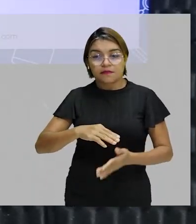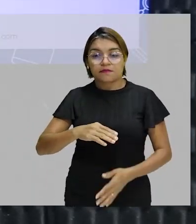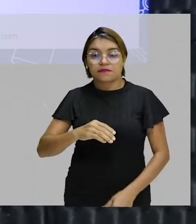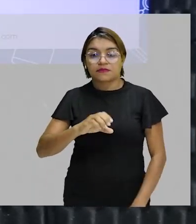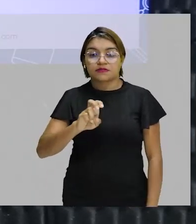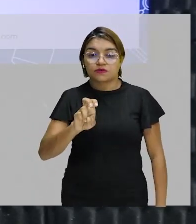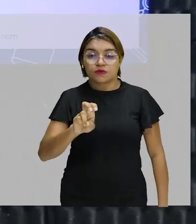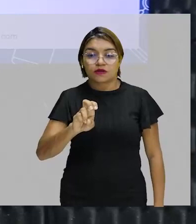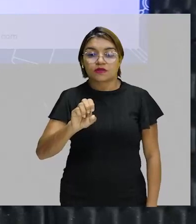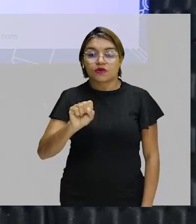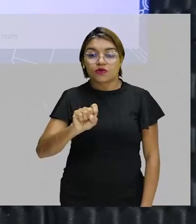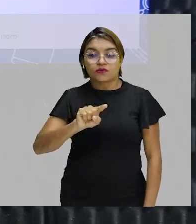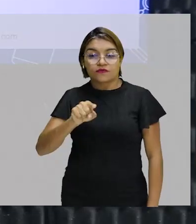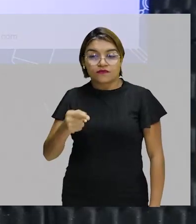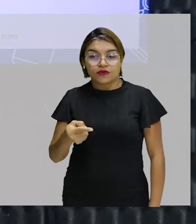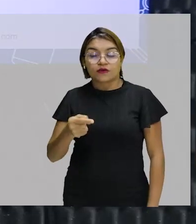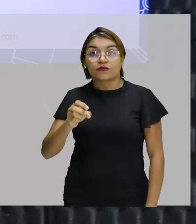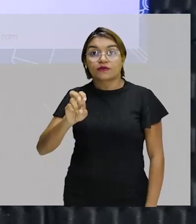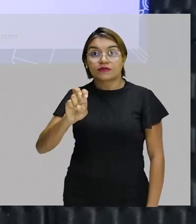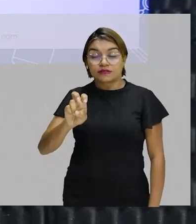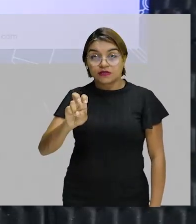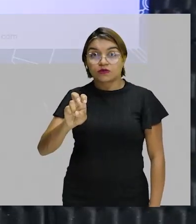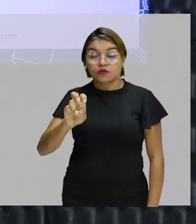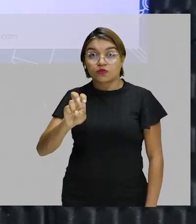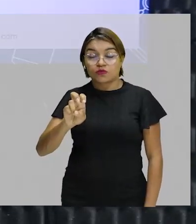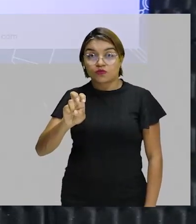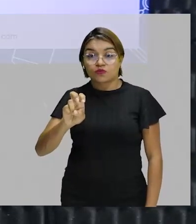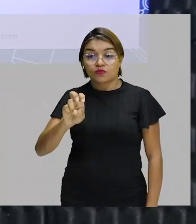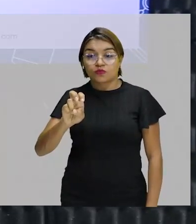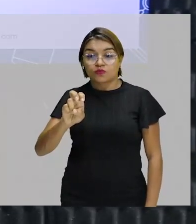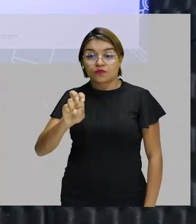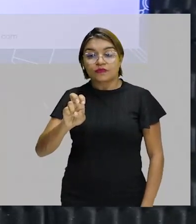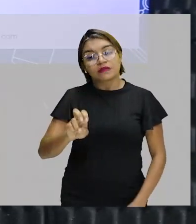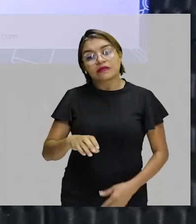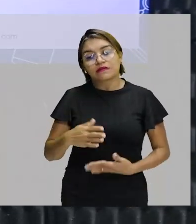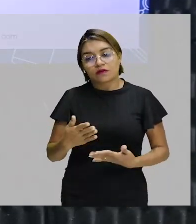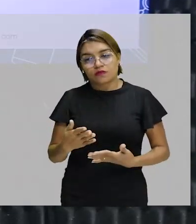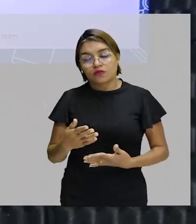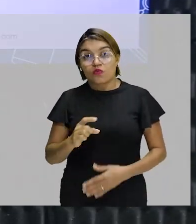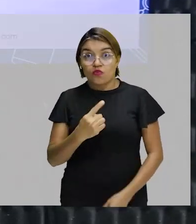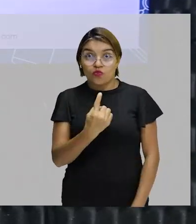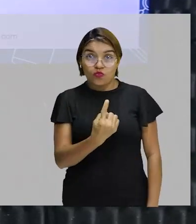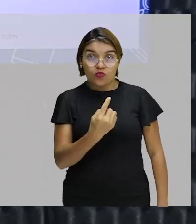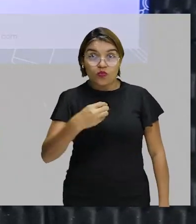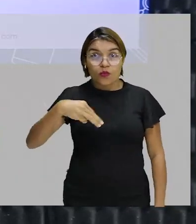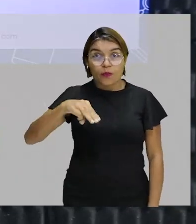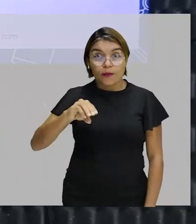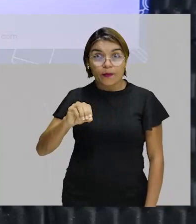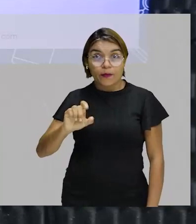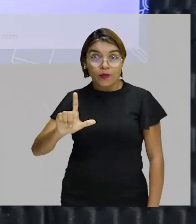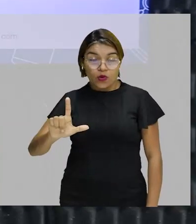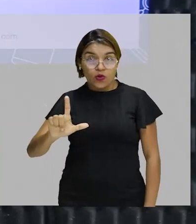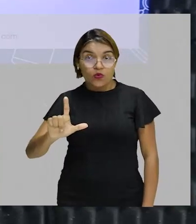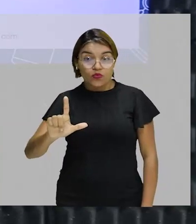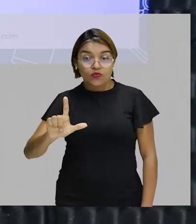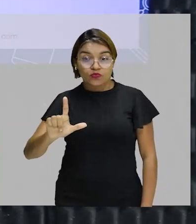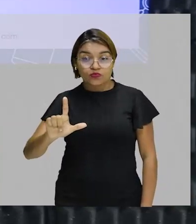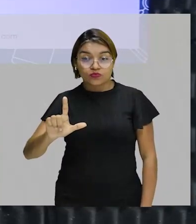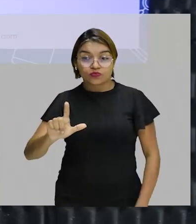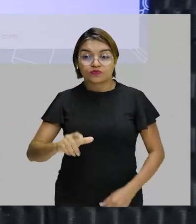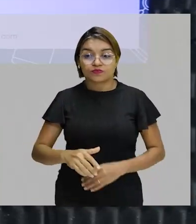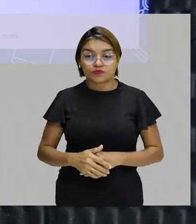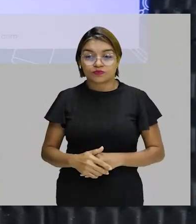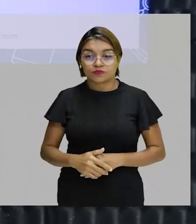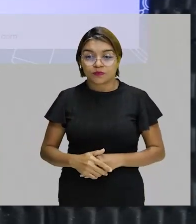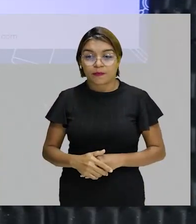,5 gramas por mol. Então, se a gente tiver 1 mol de cloreto de sódio, né?